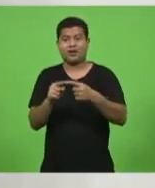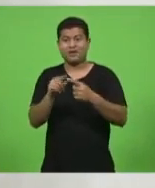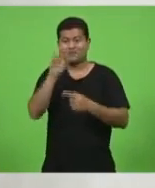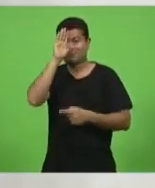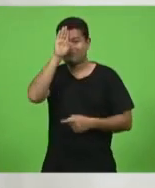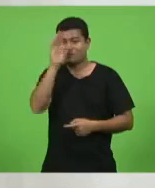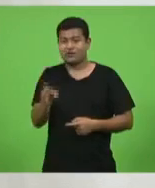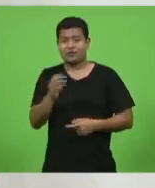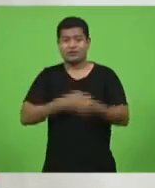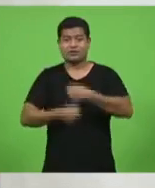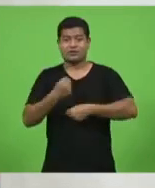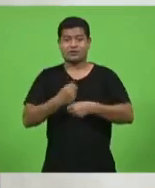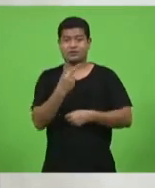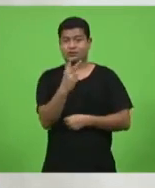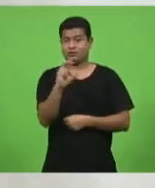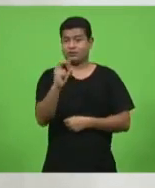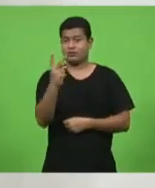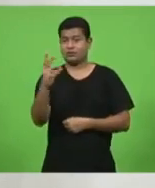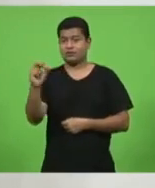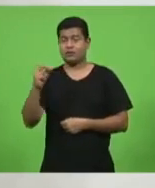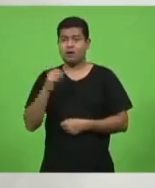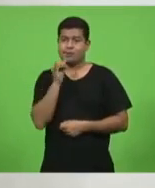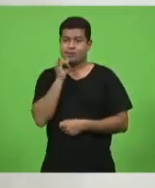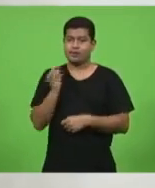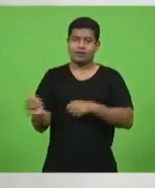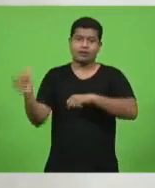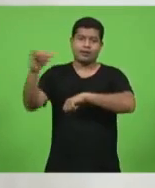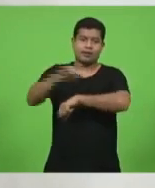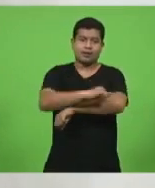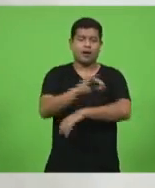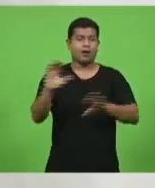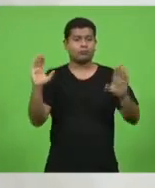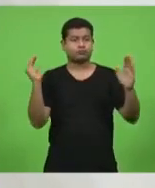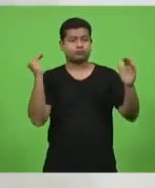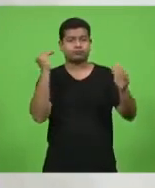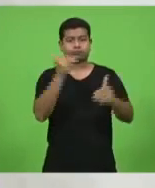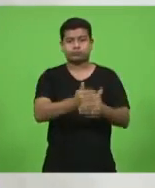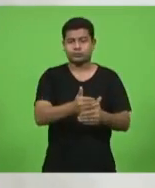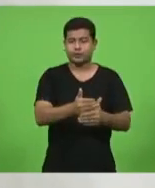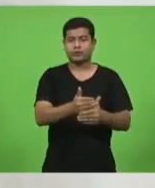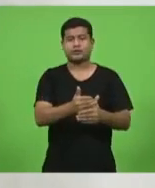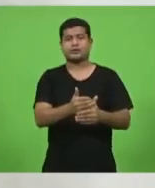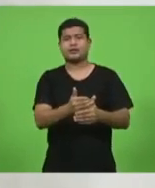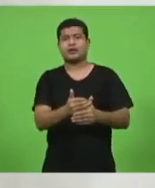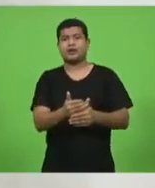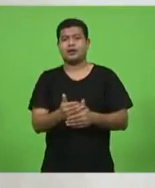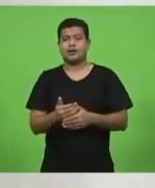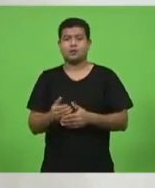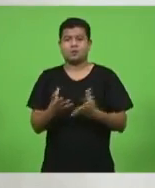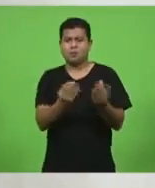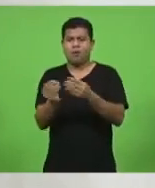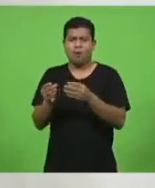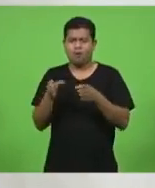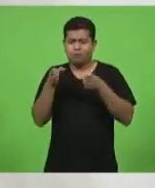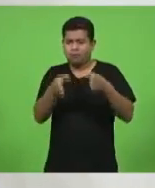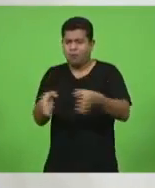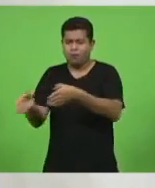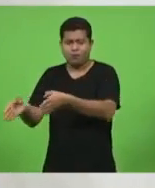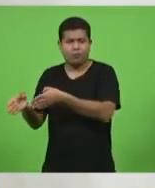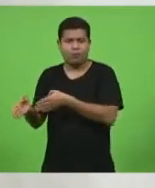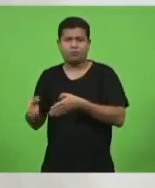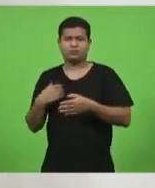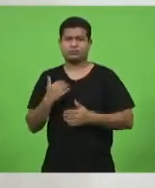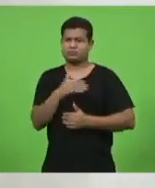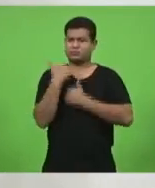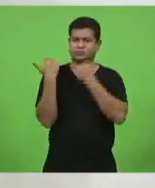Impressionante quando falavam assim, os aeroportos estarão fechados, covas sendo cavadas, mortes, o mundo